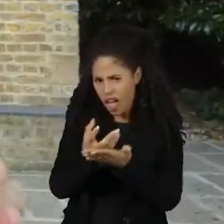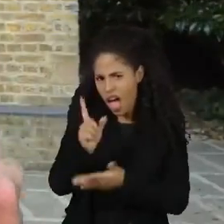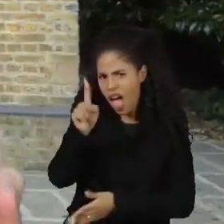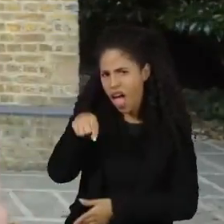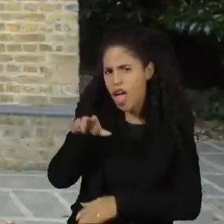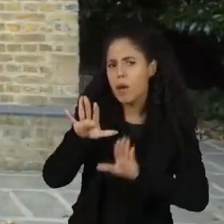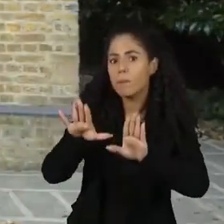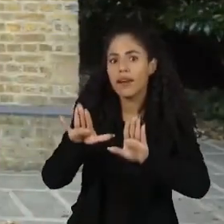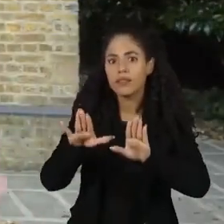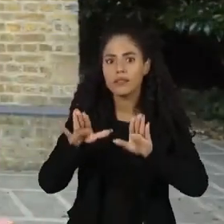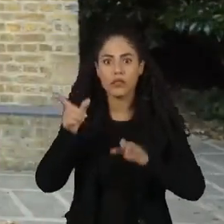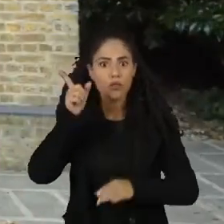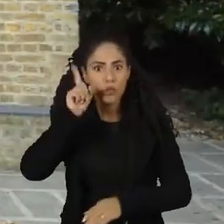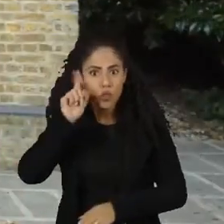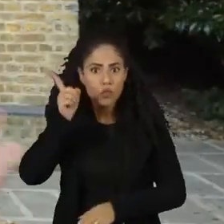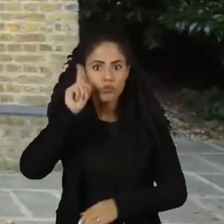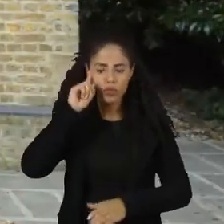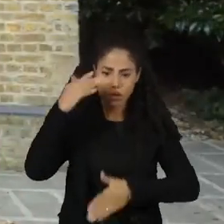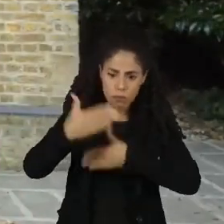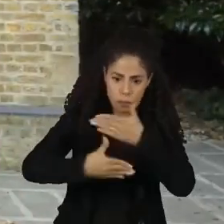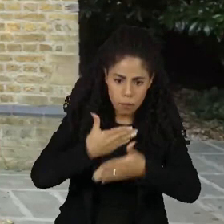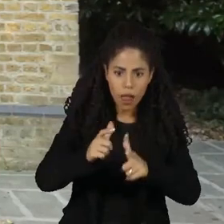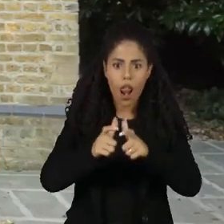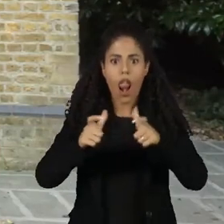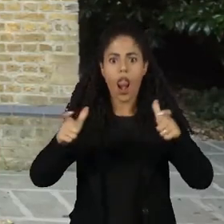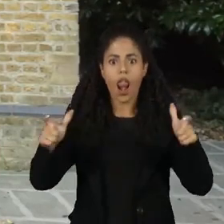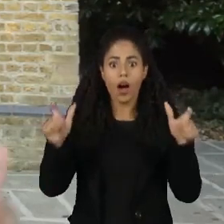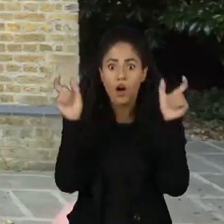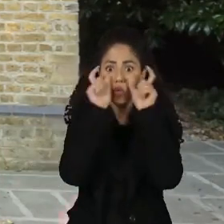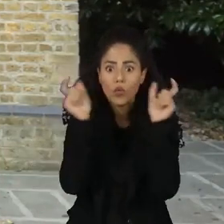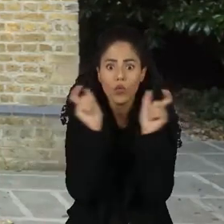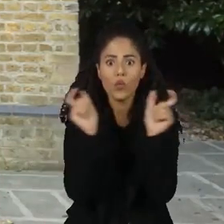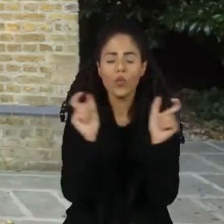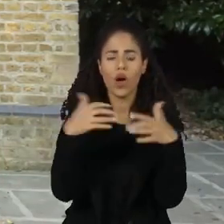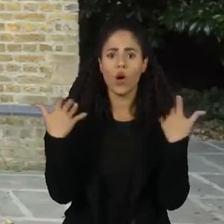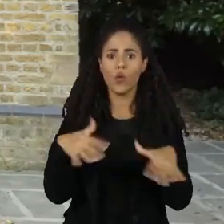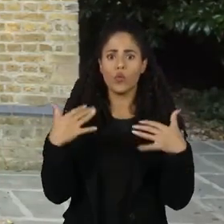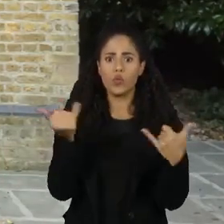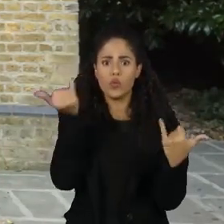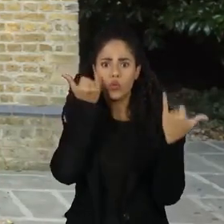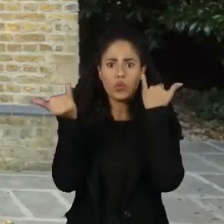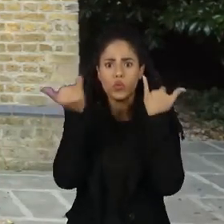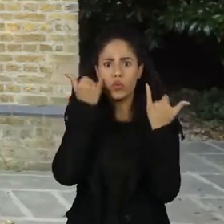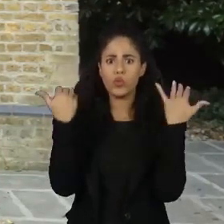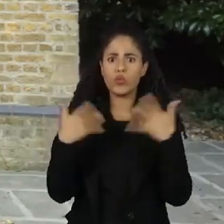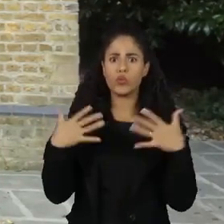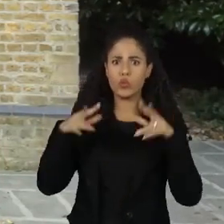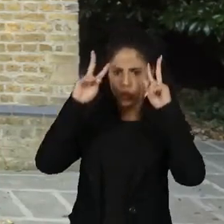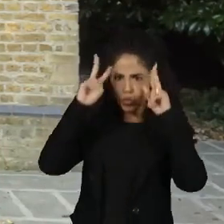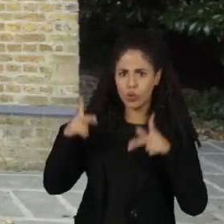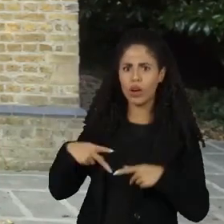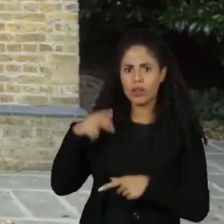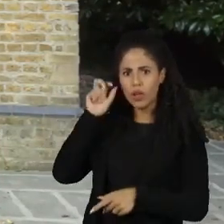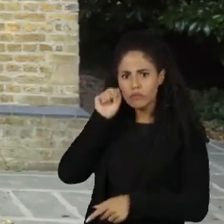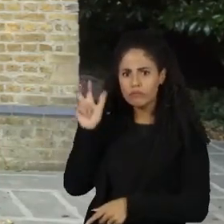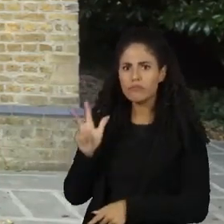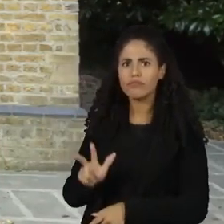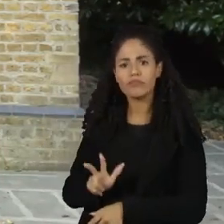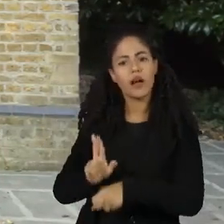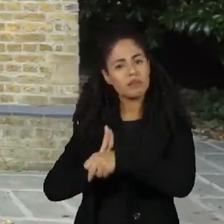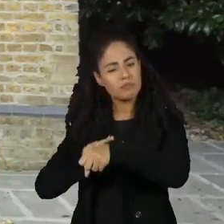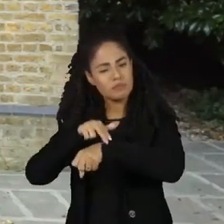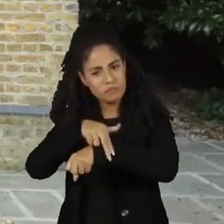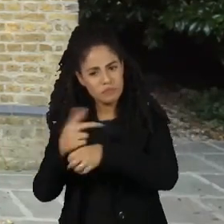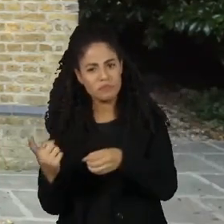mas está a cada dia criando notícias que surpreendem até os mais inteligentes dos humanos. Leão